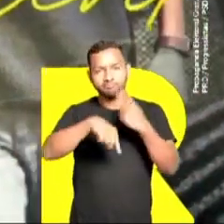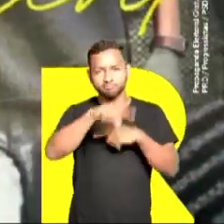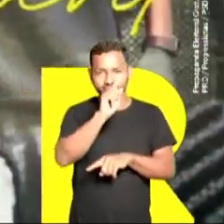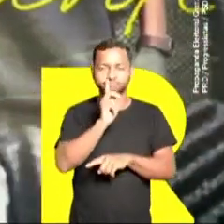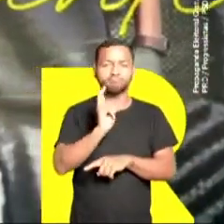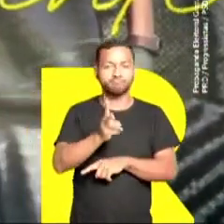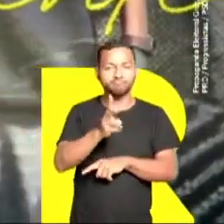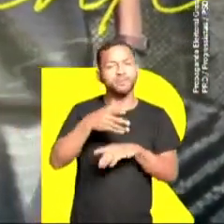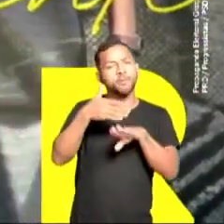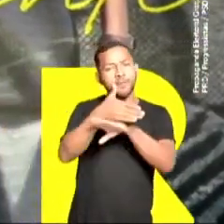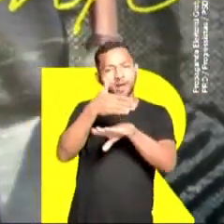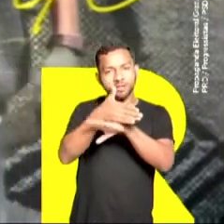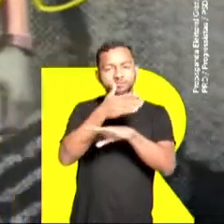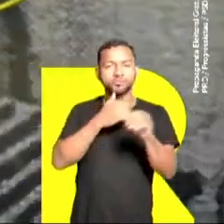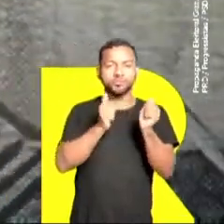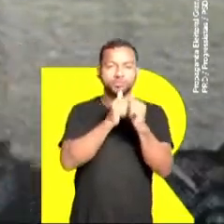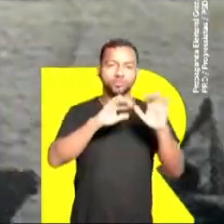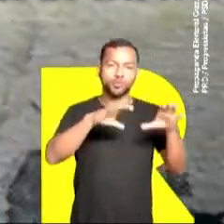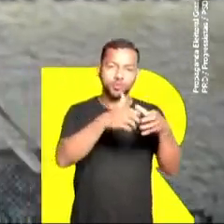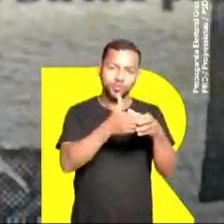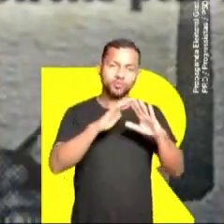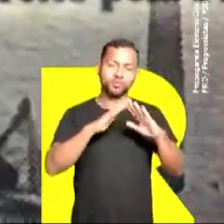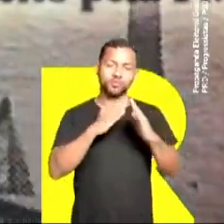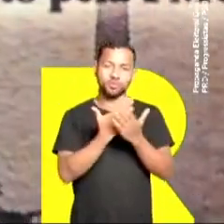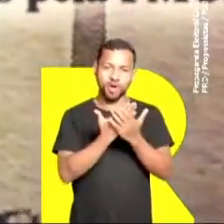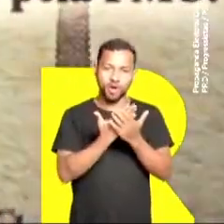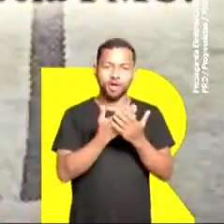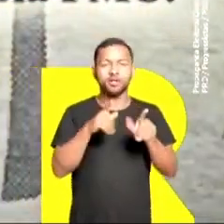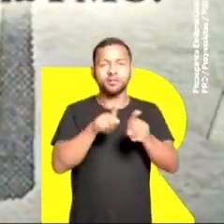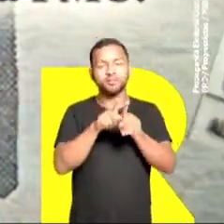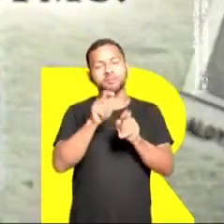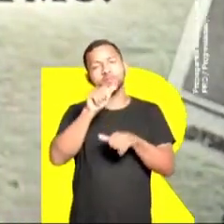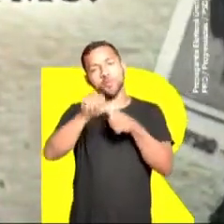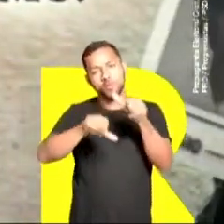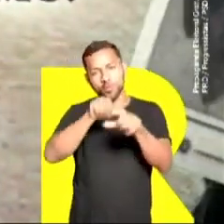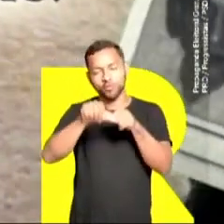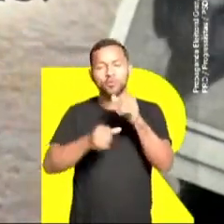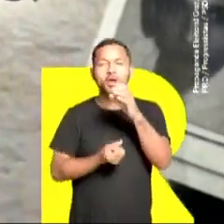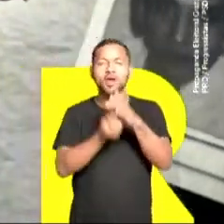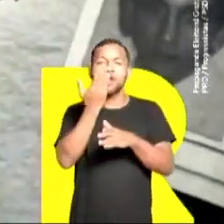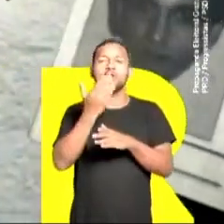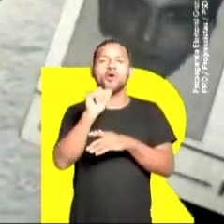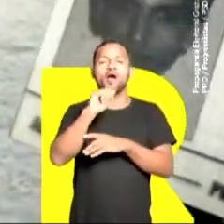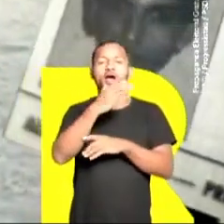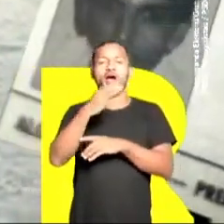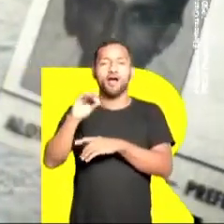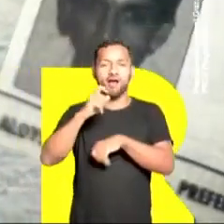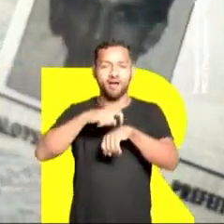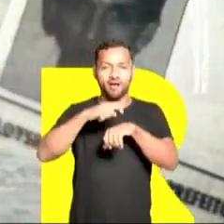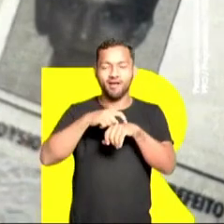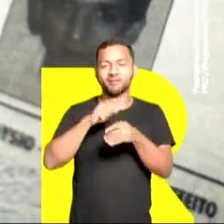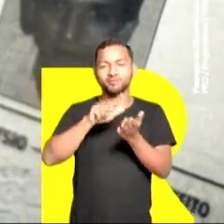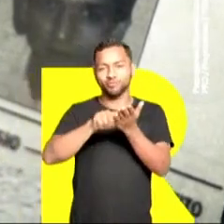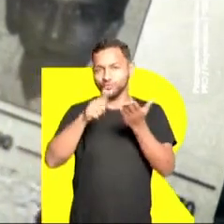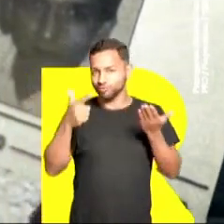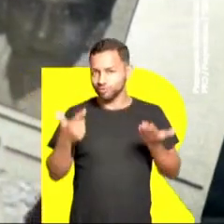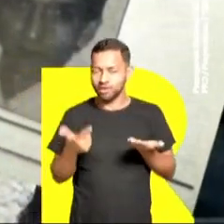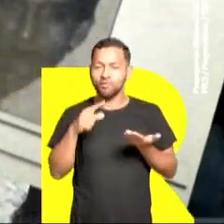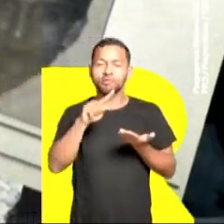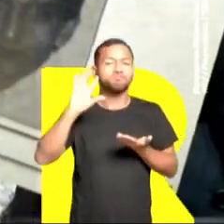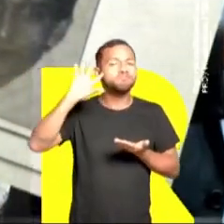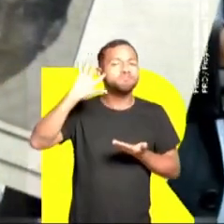para frente. Participou dos grêmios da escola e, ainda jovem, fundou o jornal Hora de Ação, um meio de ajudar a